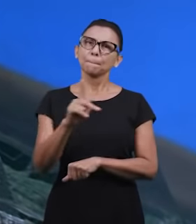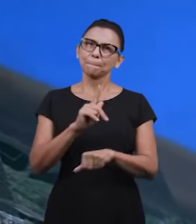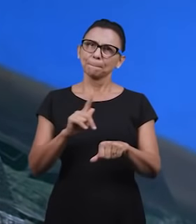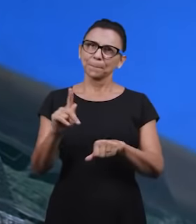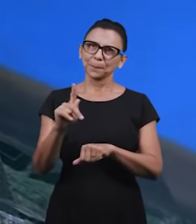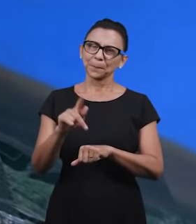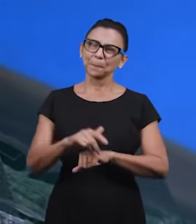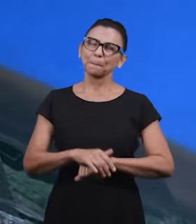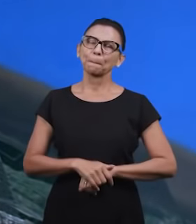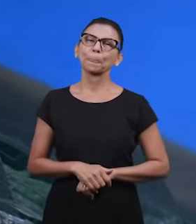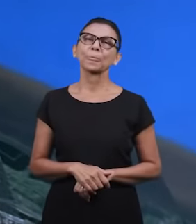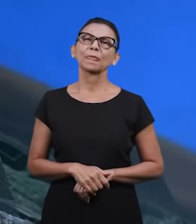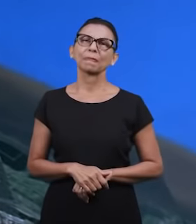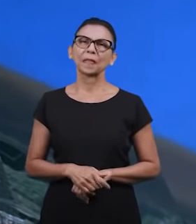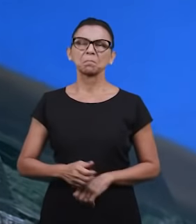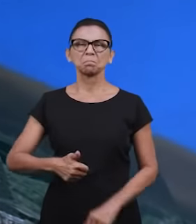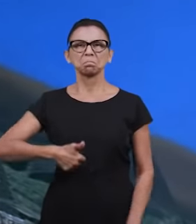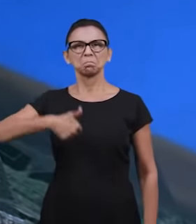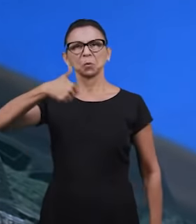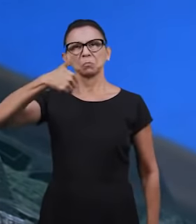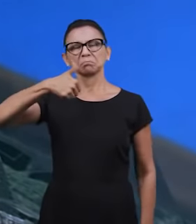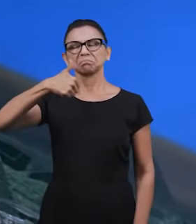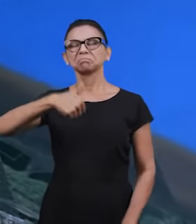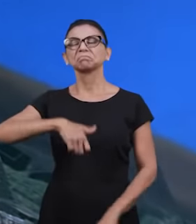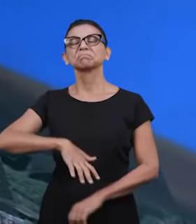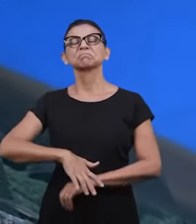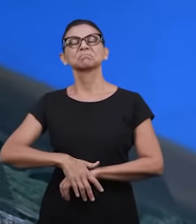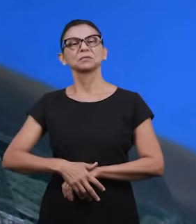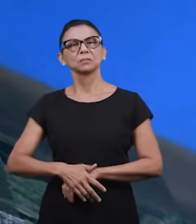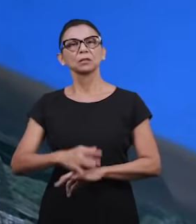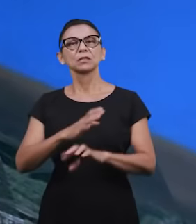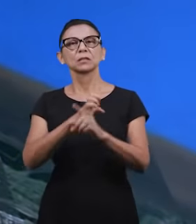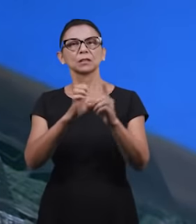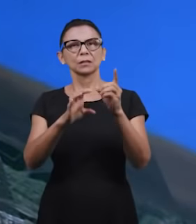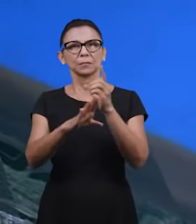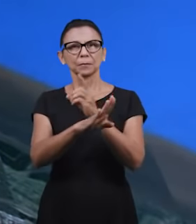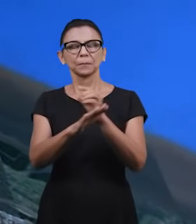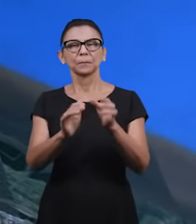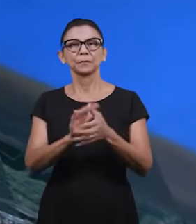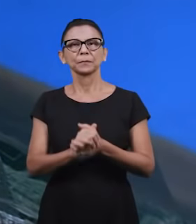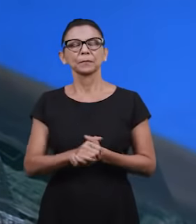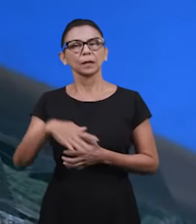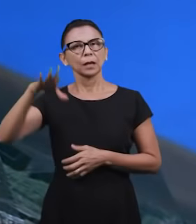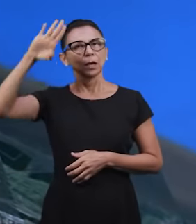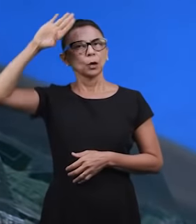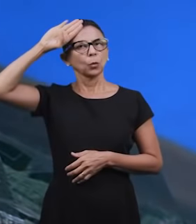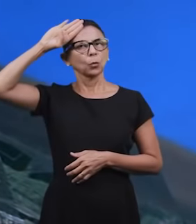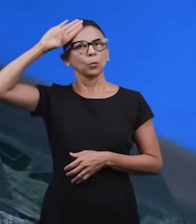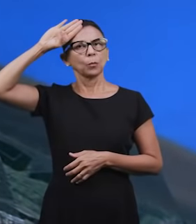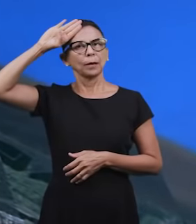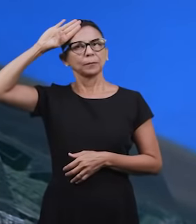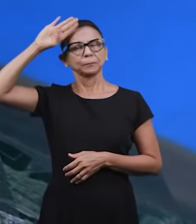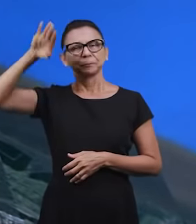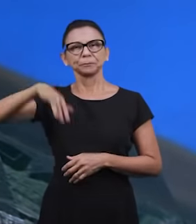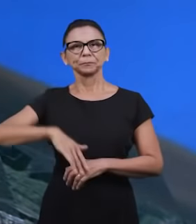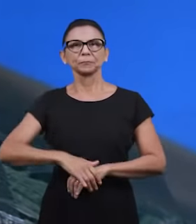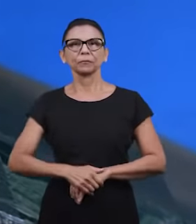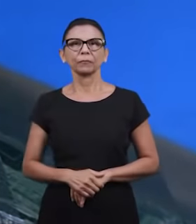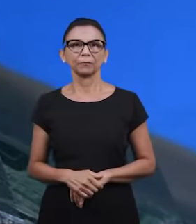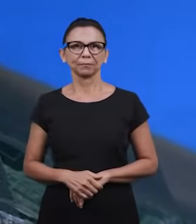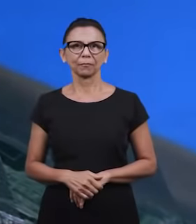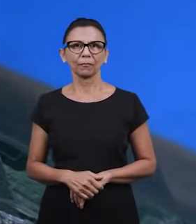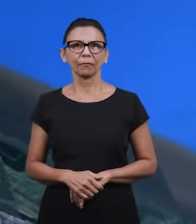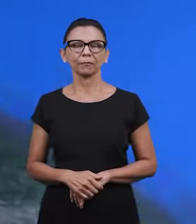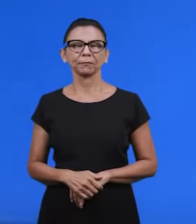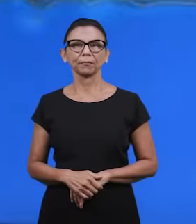países que têm contribuído muito positivamente com a nossa Escola Bíblica Dominical. Primeiramente, Cuba. Vamos agora, então, para Cuba,